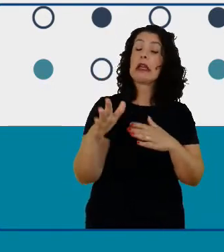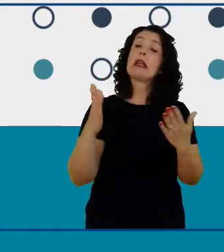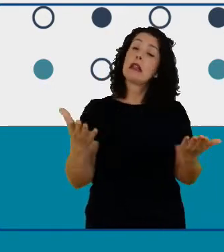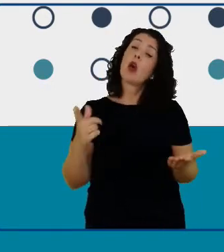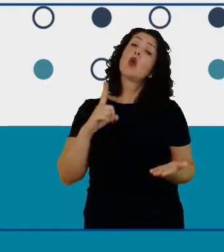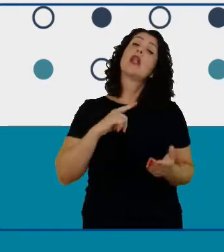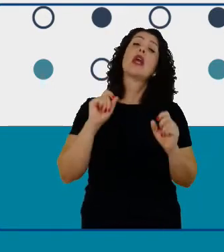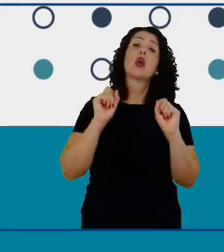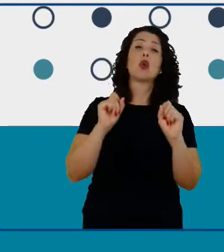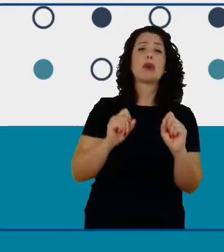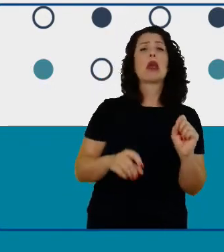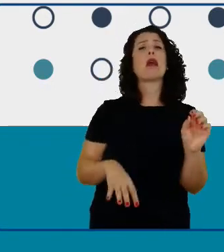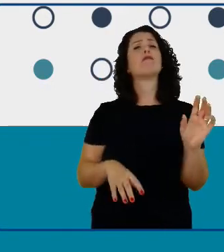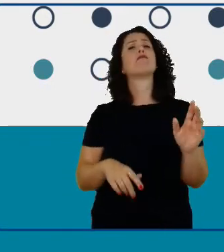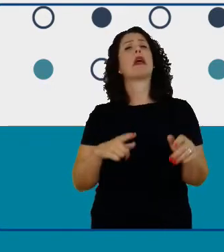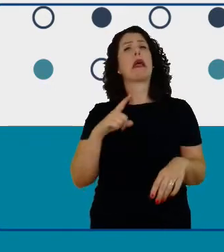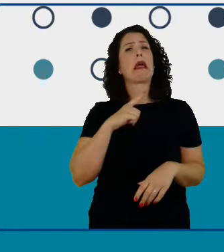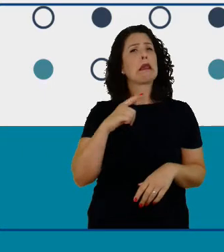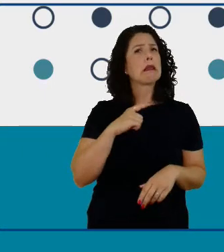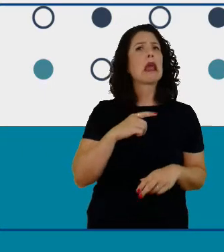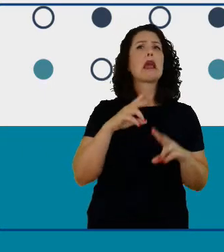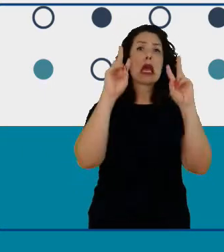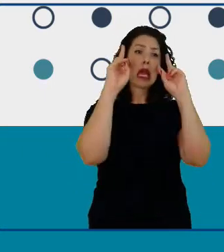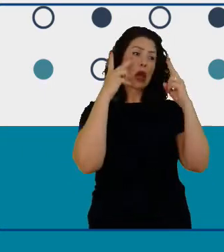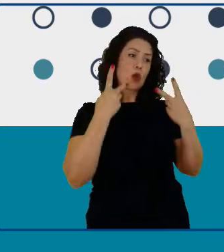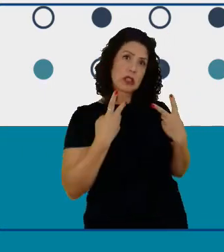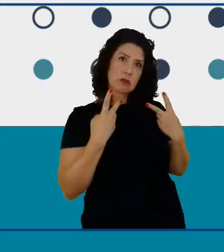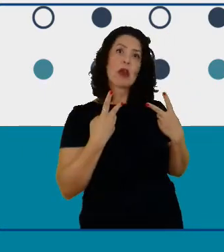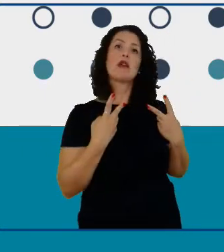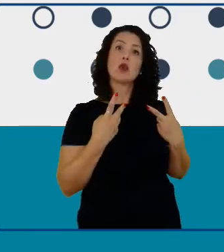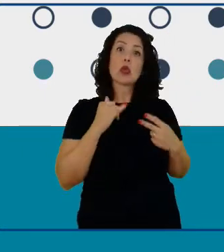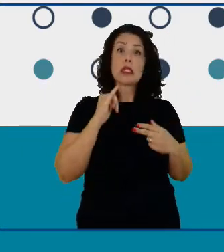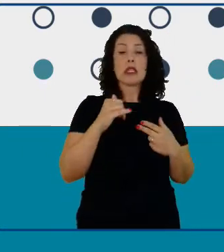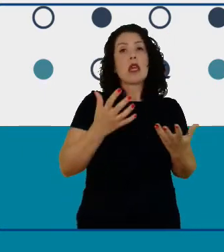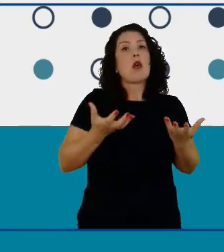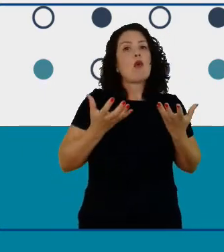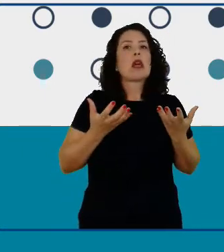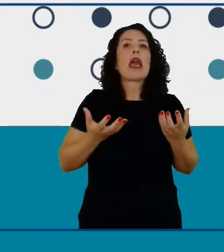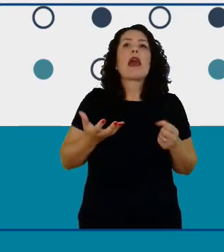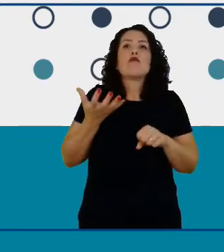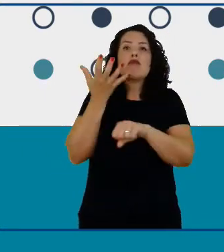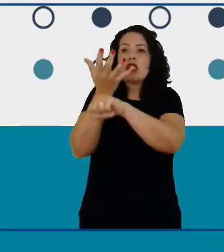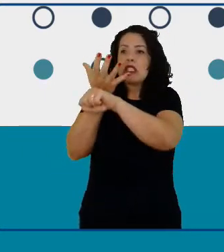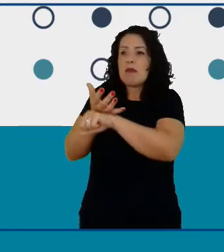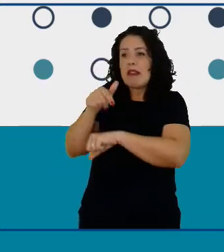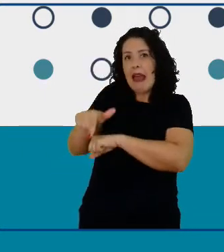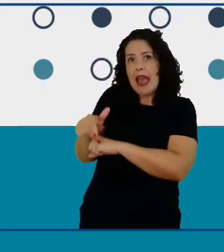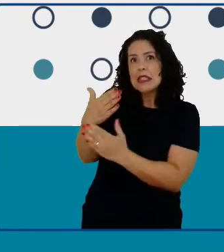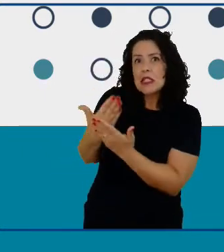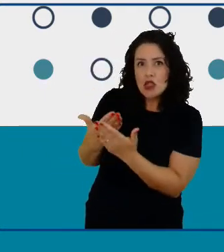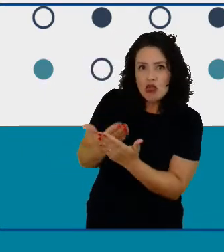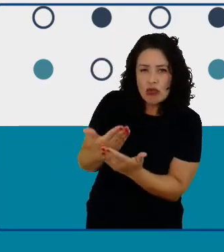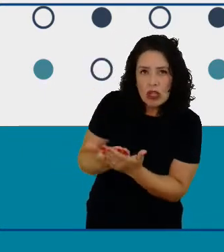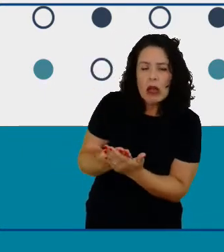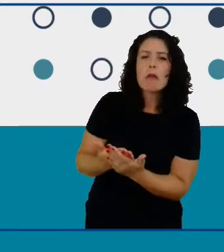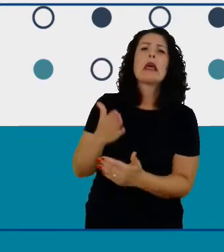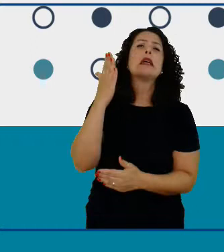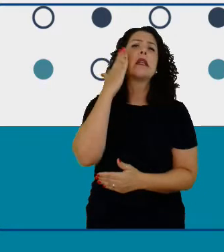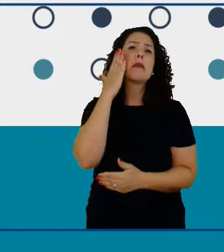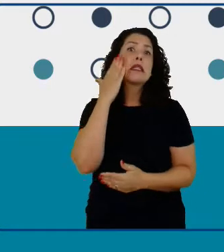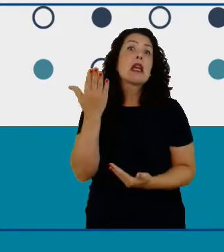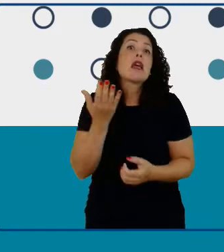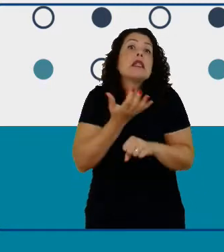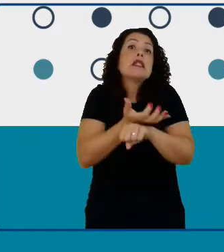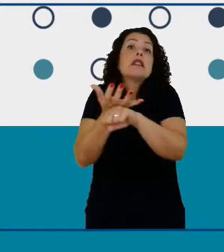conhecimento de empregos STEM disponíveis para mim se eu optar por estudar as disciplinas STEM sei quais disciplinas preciso estudar para ter uma carreira